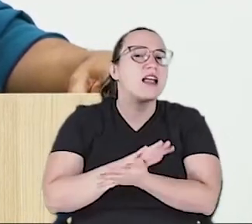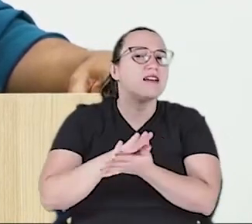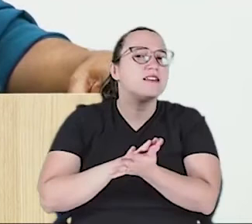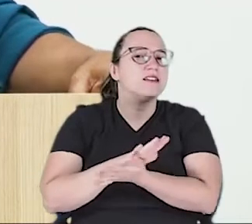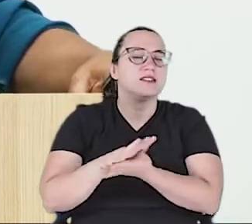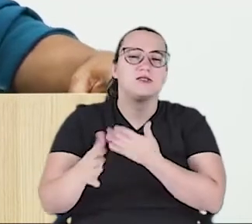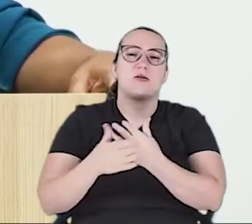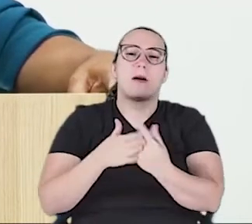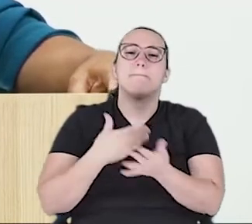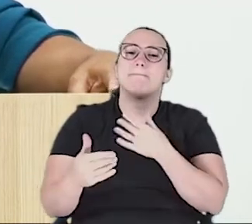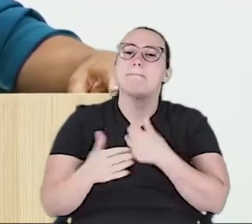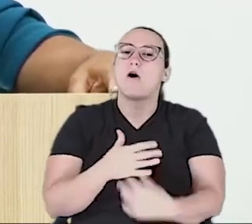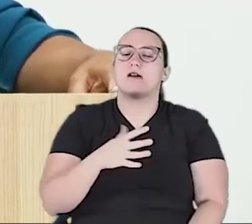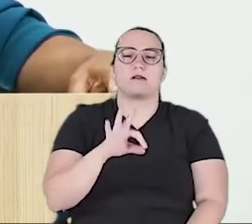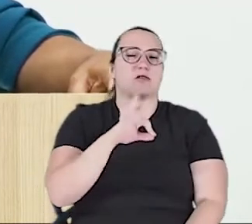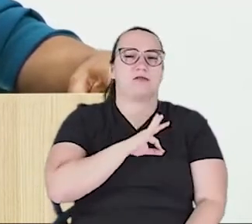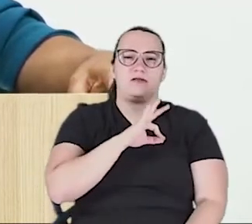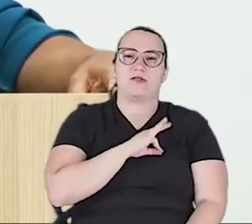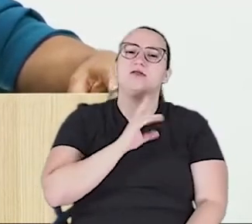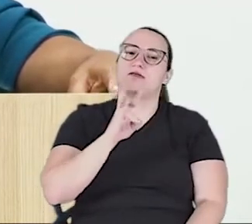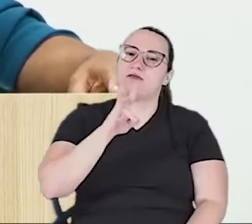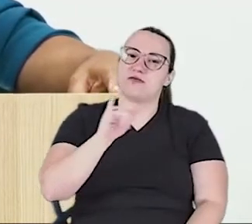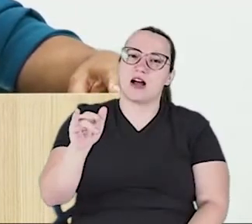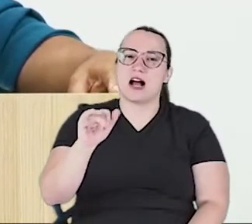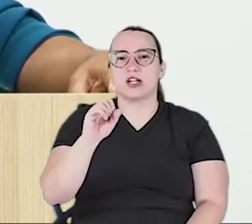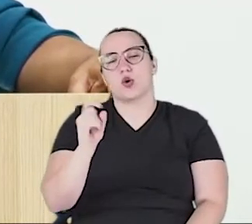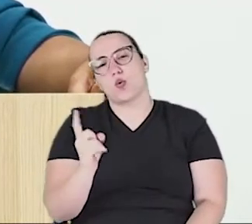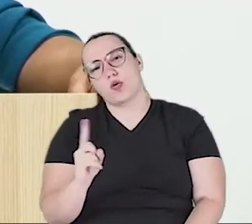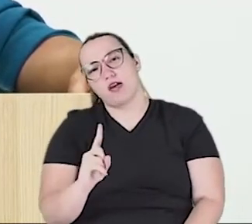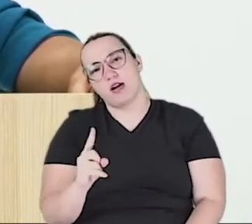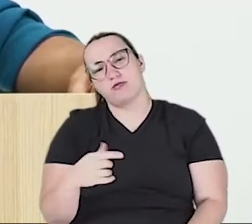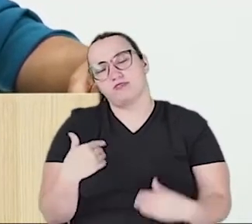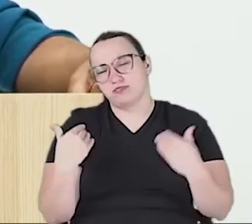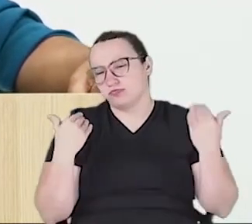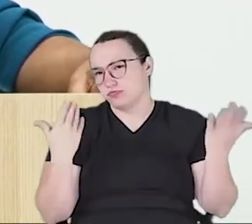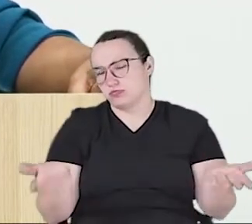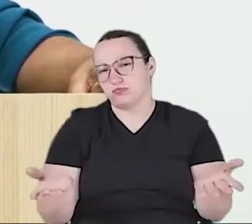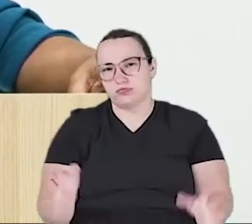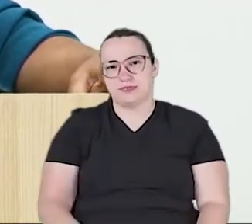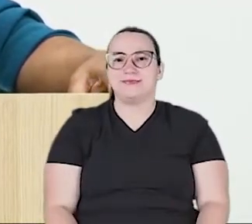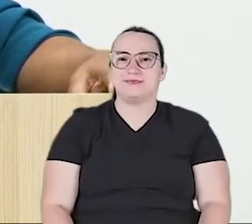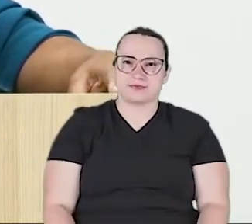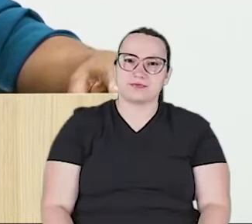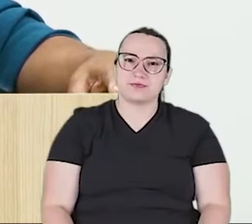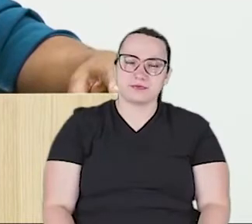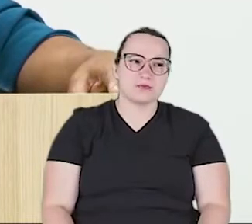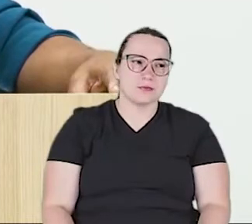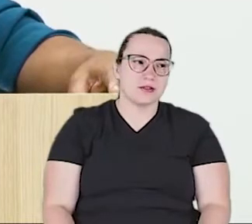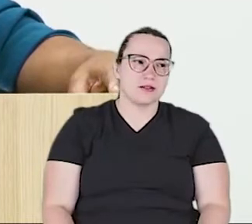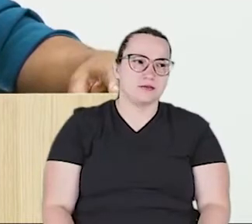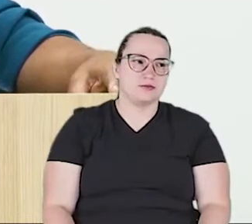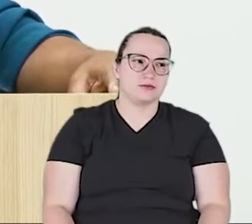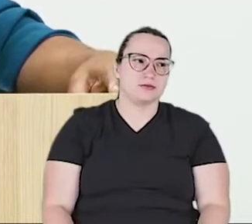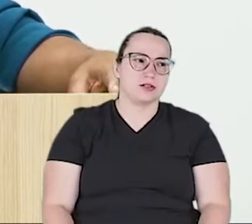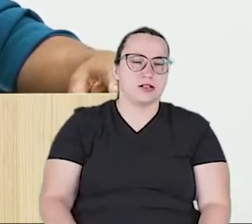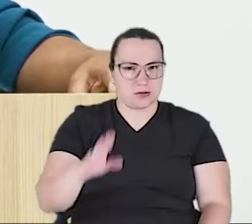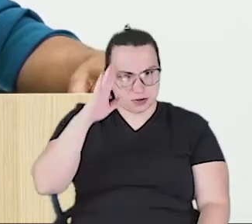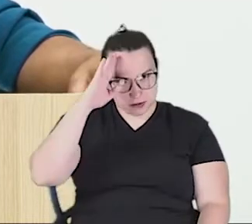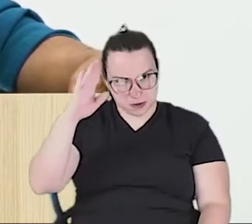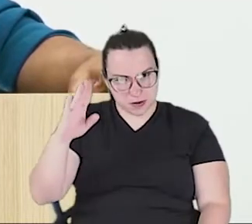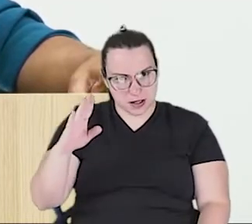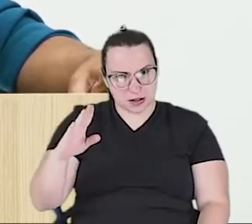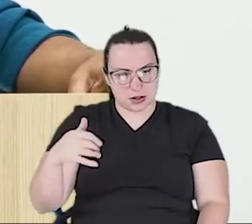ou não, vai acontecer ou não vai acontecer. Só que as pessoas, principalmente as pessoas de idade, ficam preocupadas.